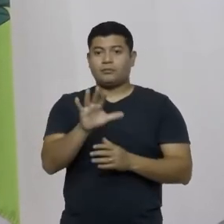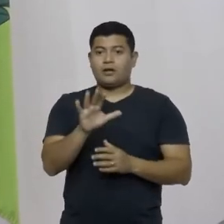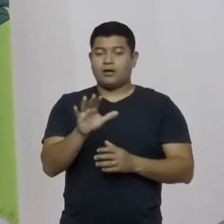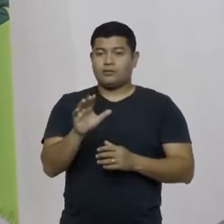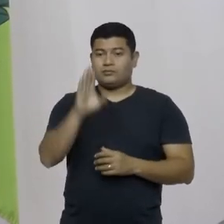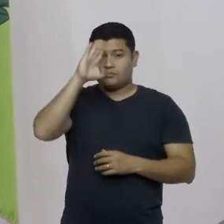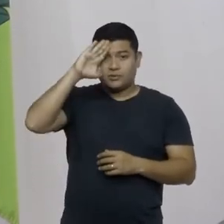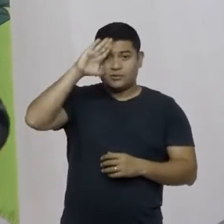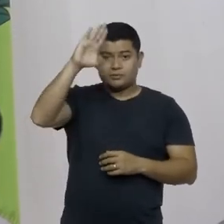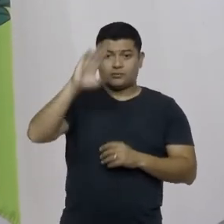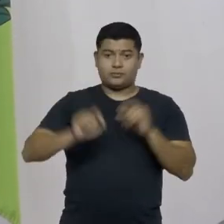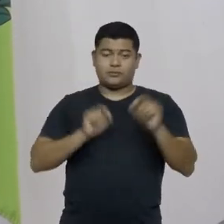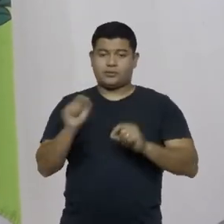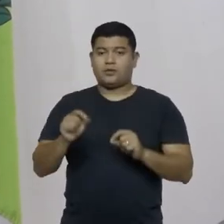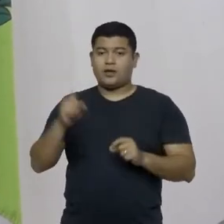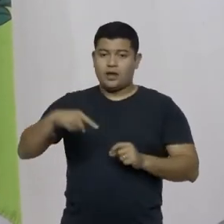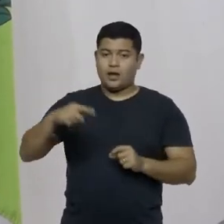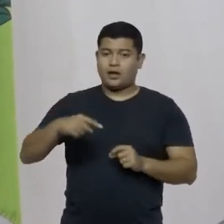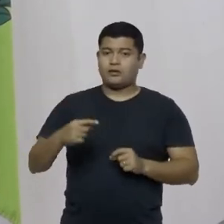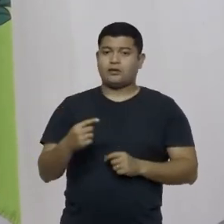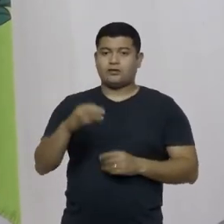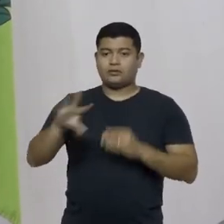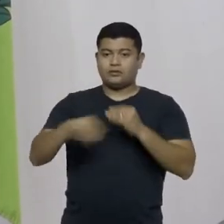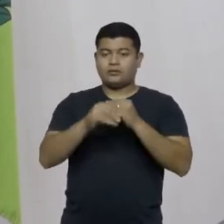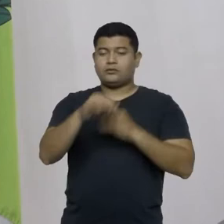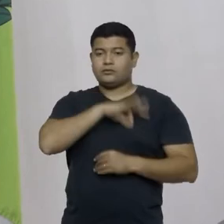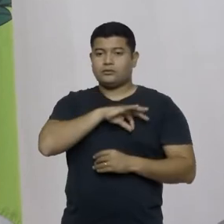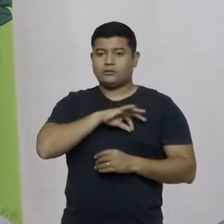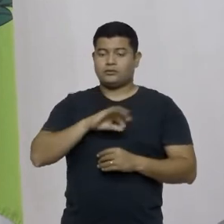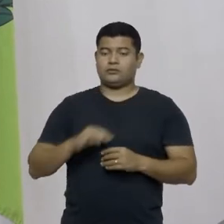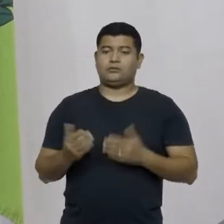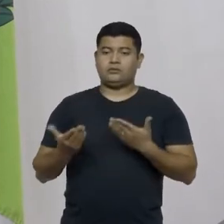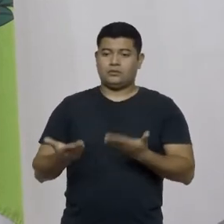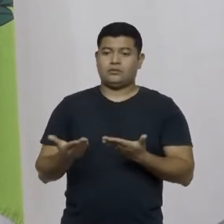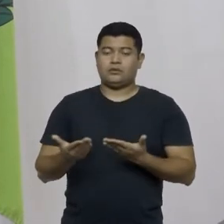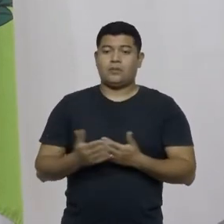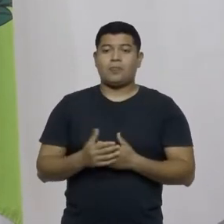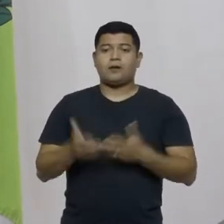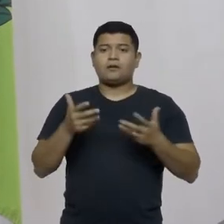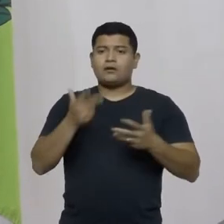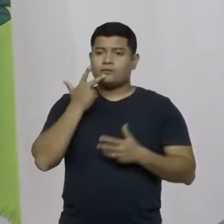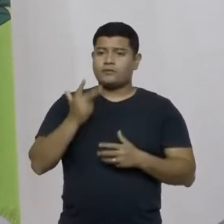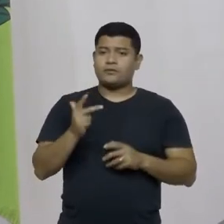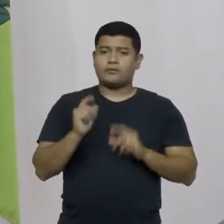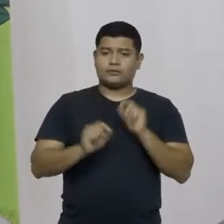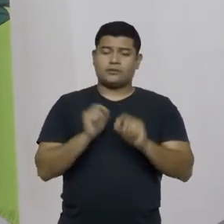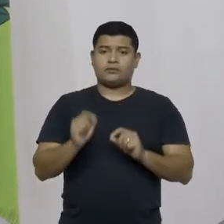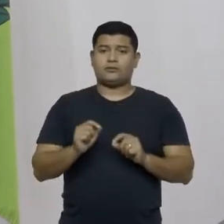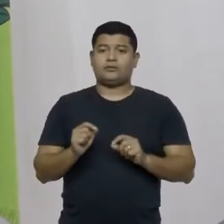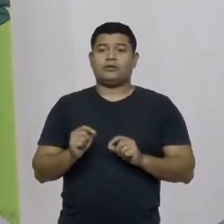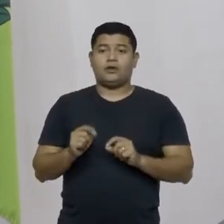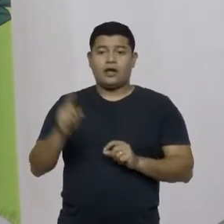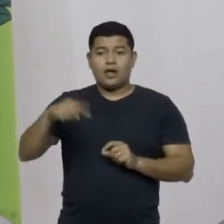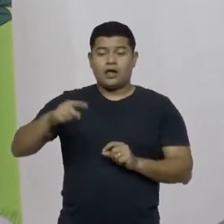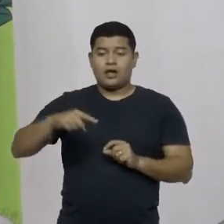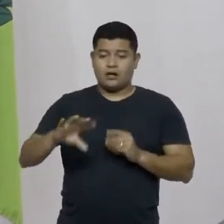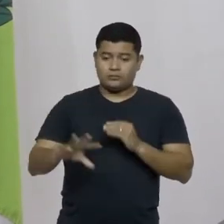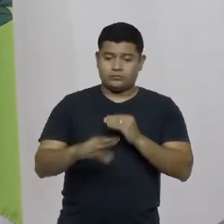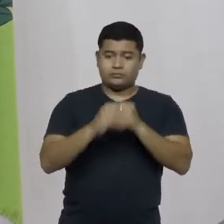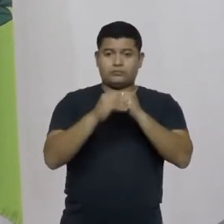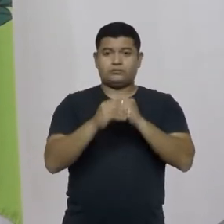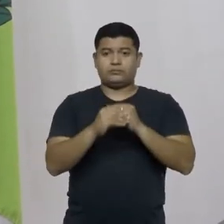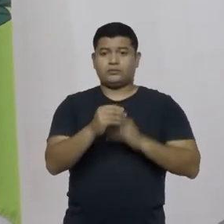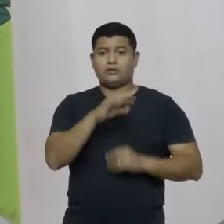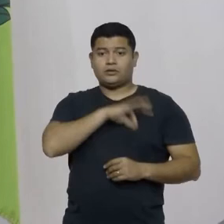fica que é a questão da reposição salarial eu quero dizer isso que muito mais do que uma reposição salarial se trata de